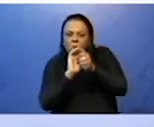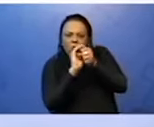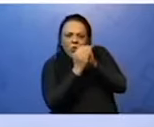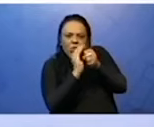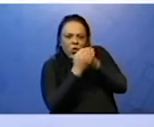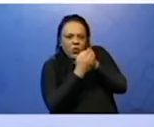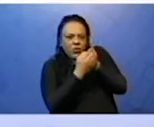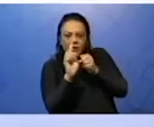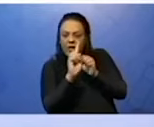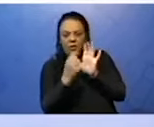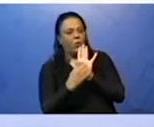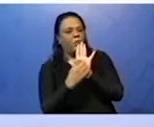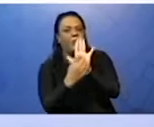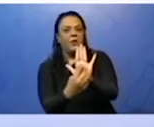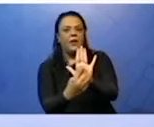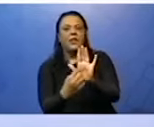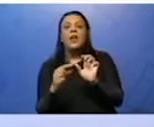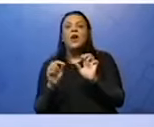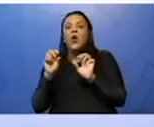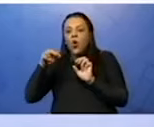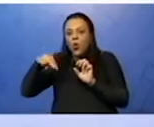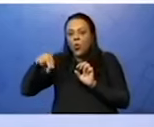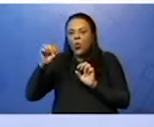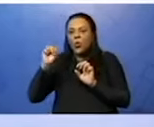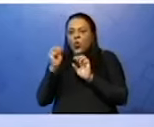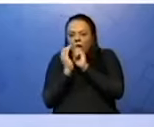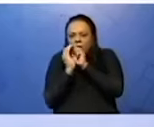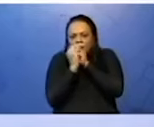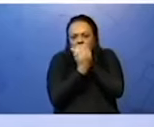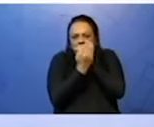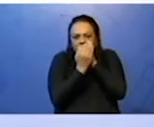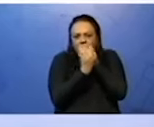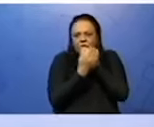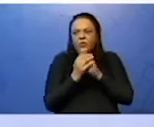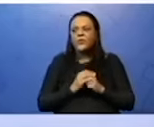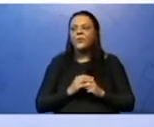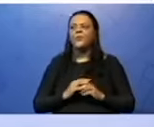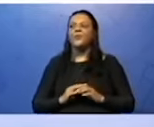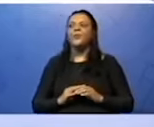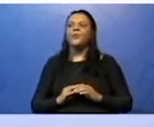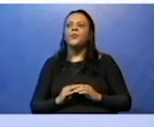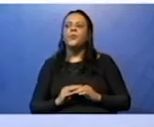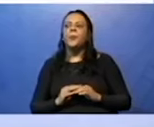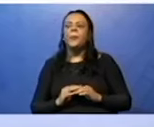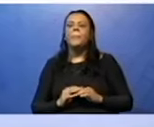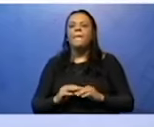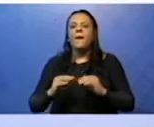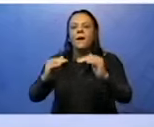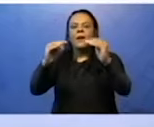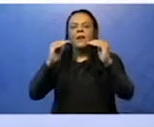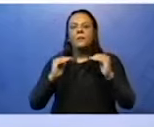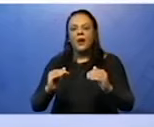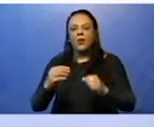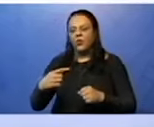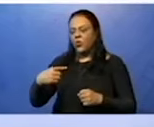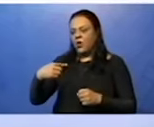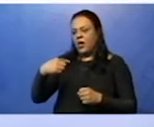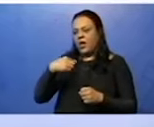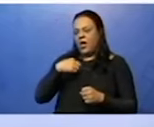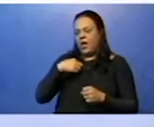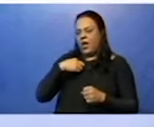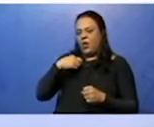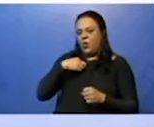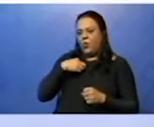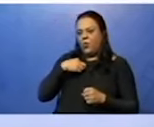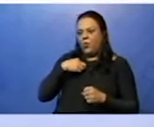aparece aqui. Nós viajaremos nesse final de semana. Olha ali. Eu coletei informações sobre Marte. Então, quem que coletou? Eu. Aquele